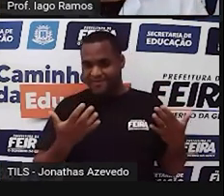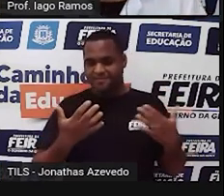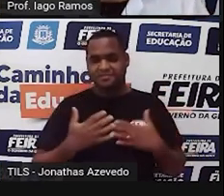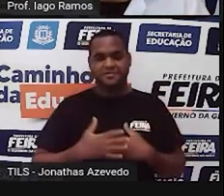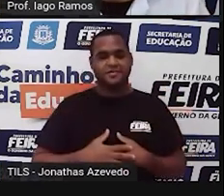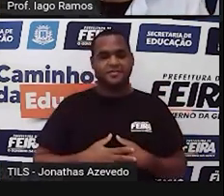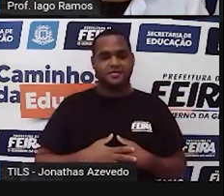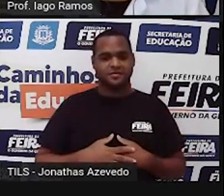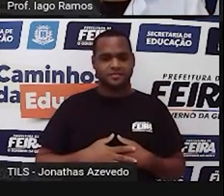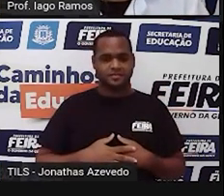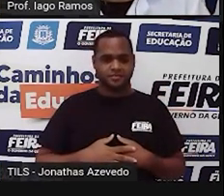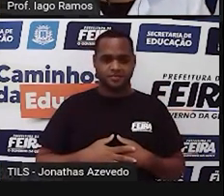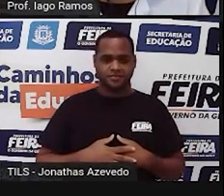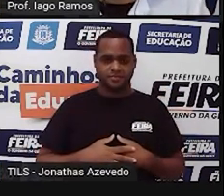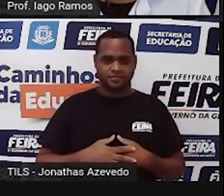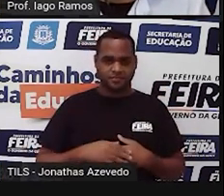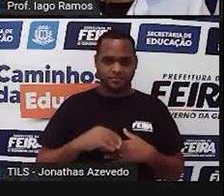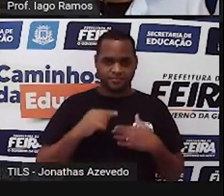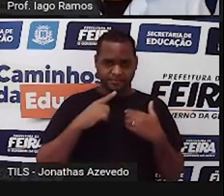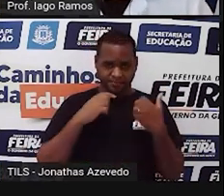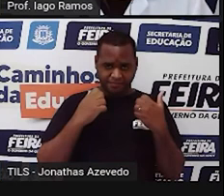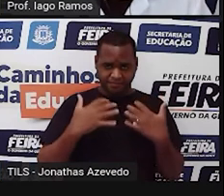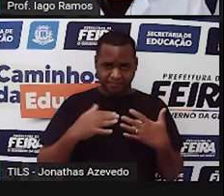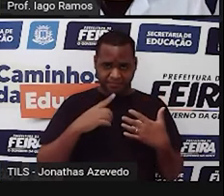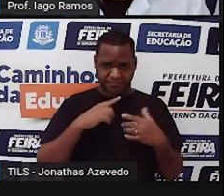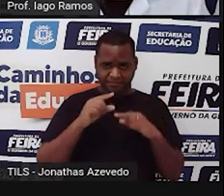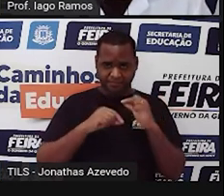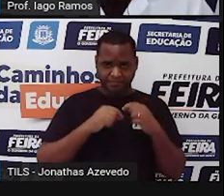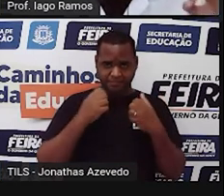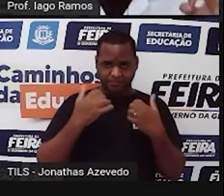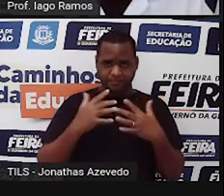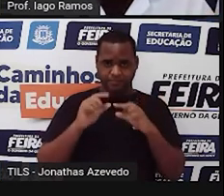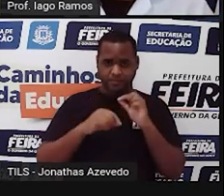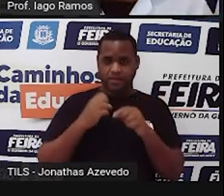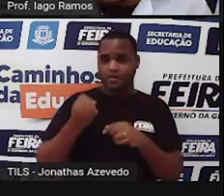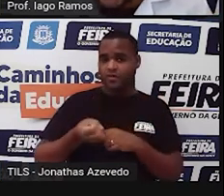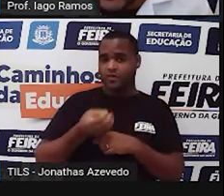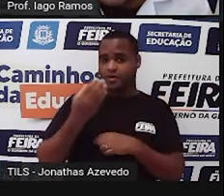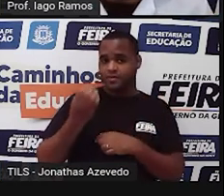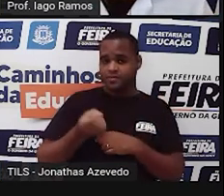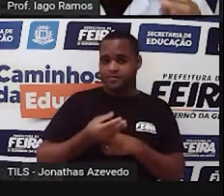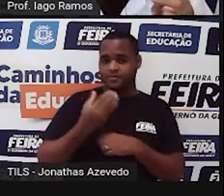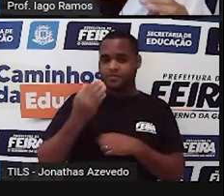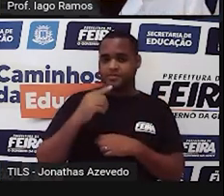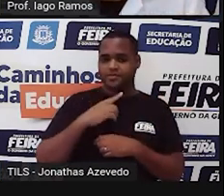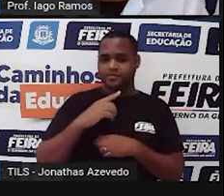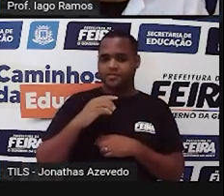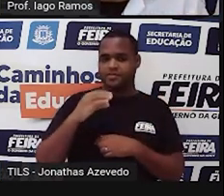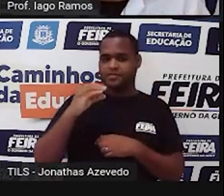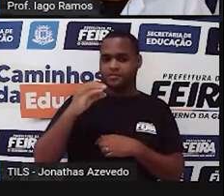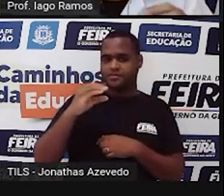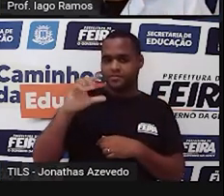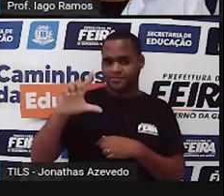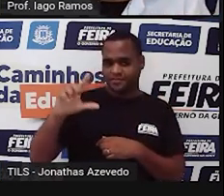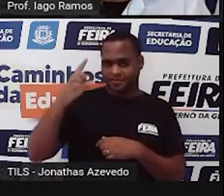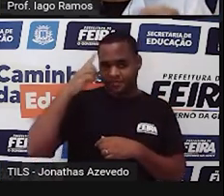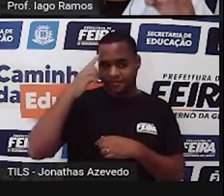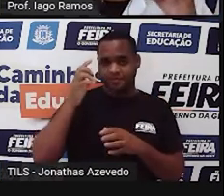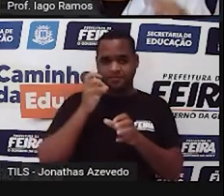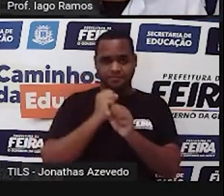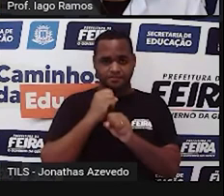Olha só, o exercício é esse aqui, ó. Quantos centilitros são necessários para